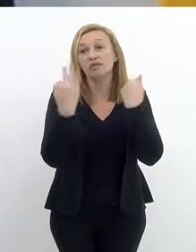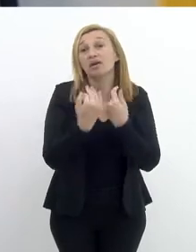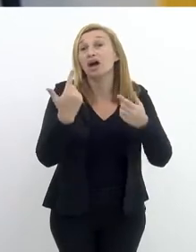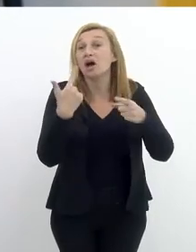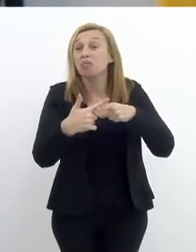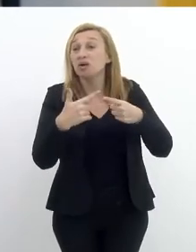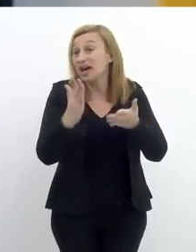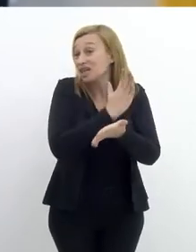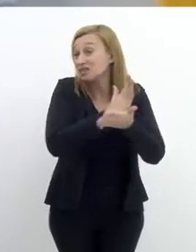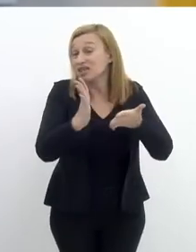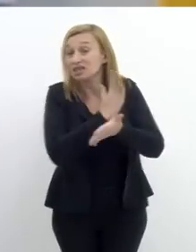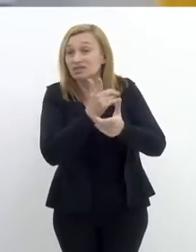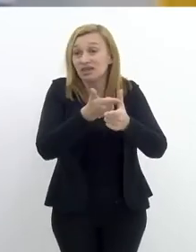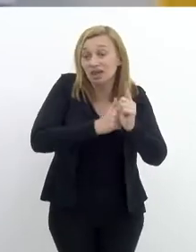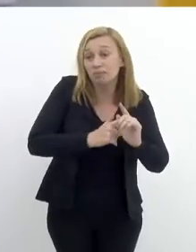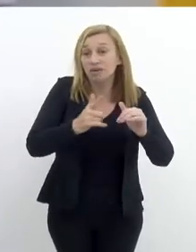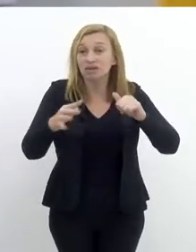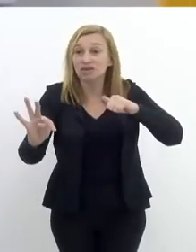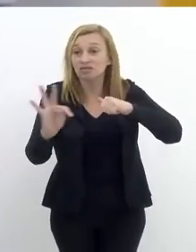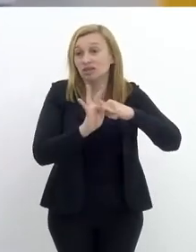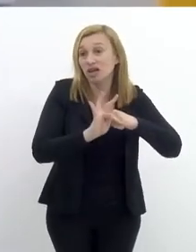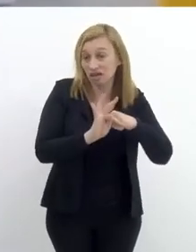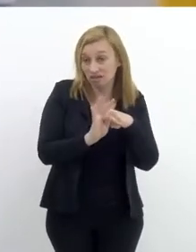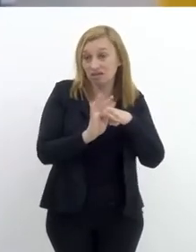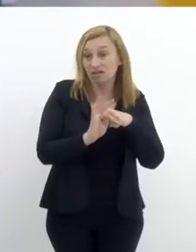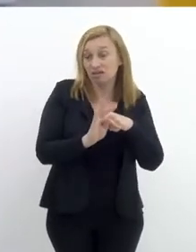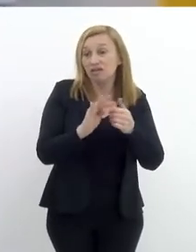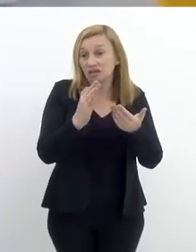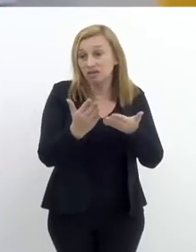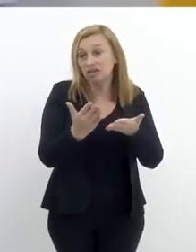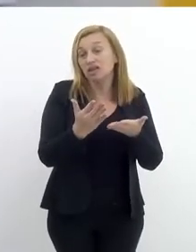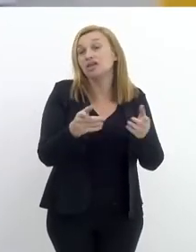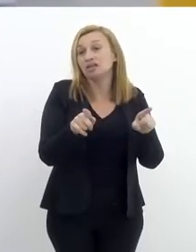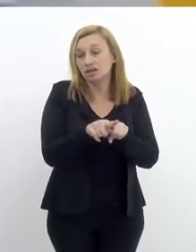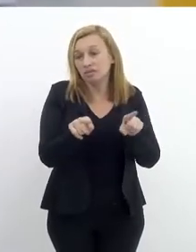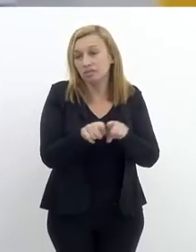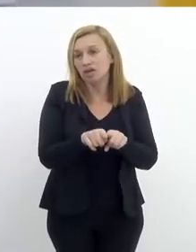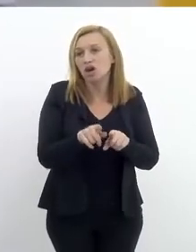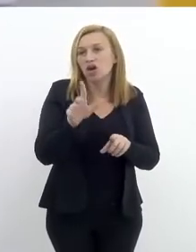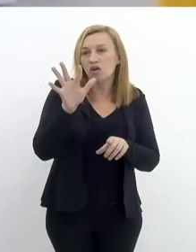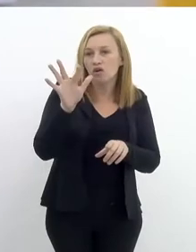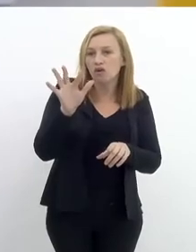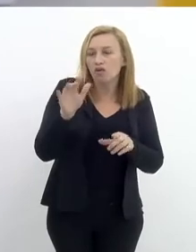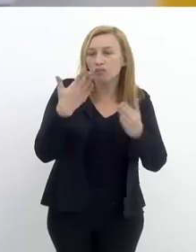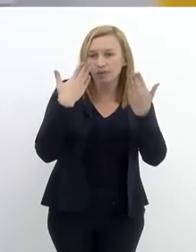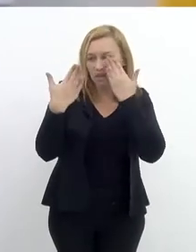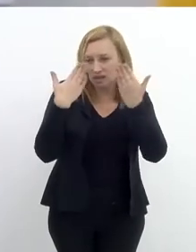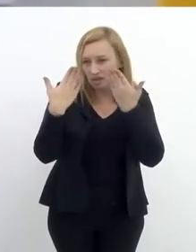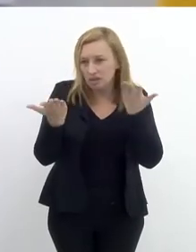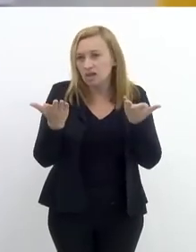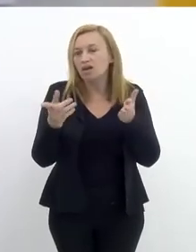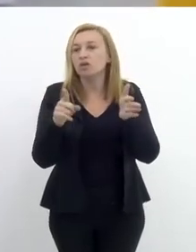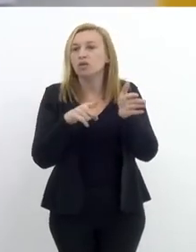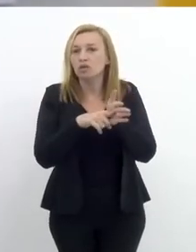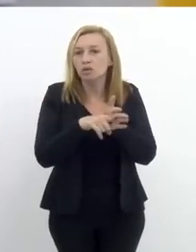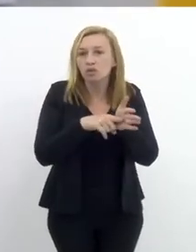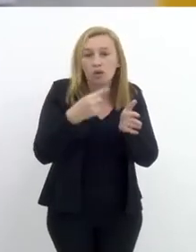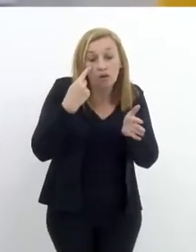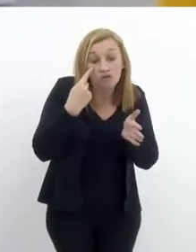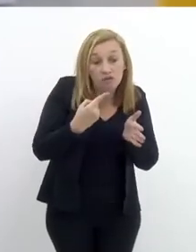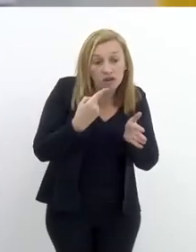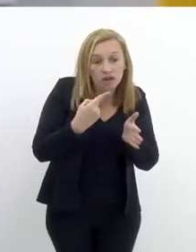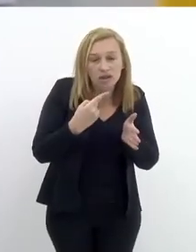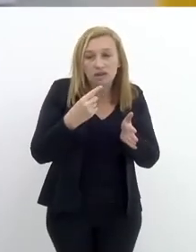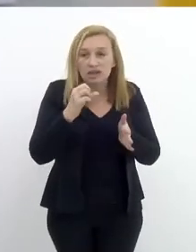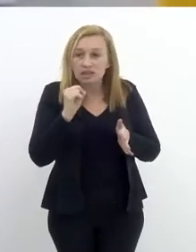a família, porque muitas vezes vai depender de questões técnicas de investigação, ou de questões técnicas forenses, de identificação